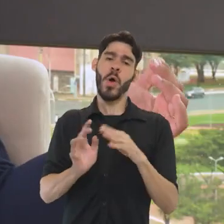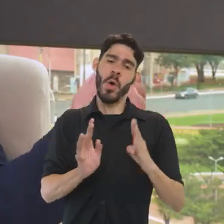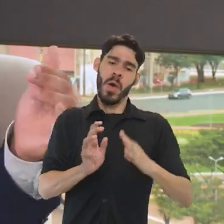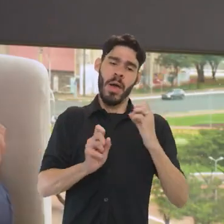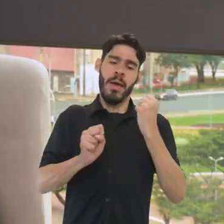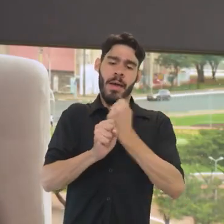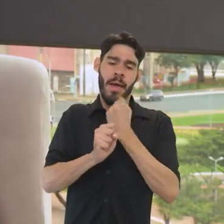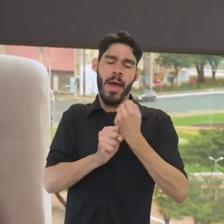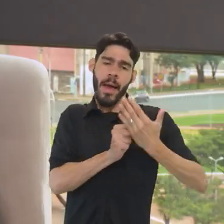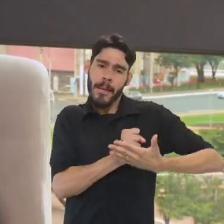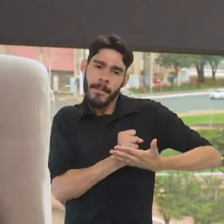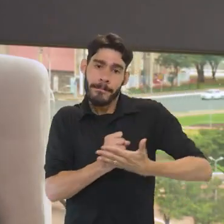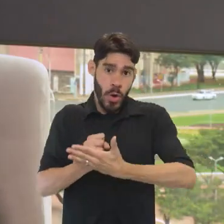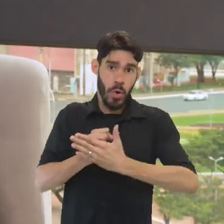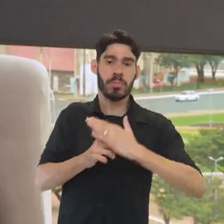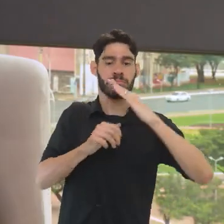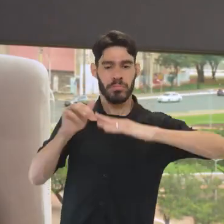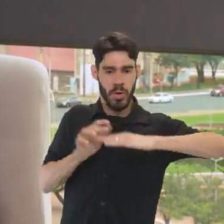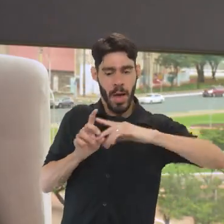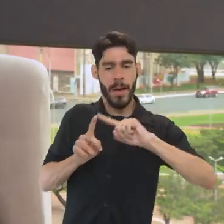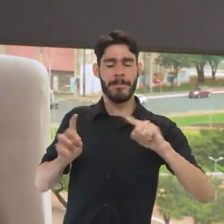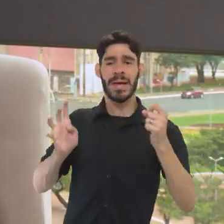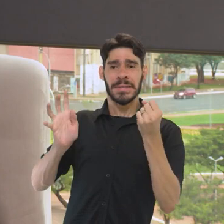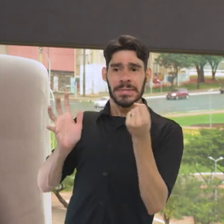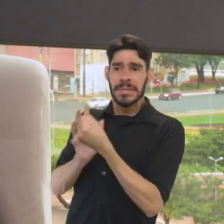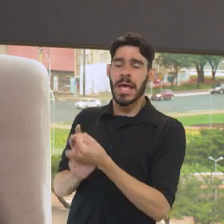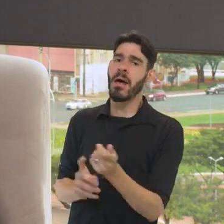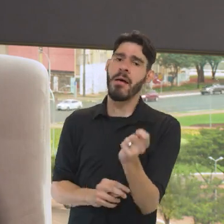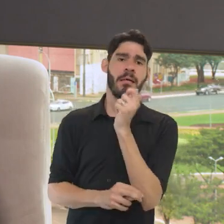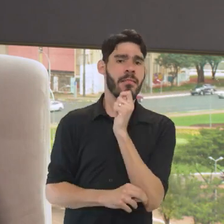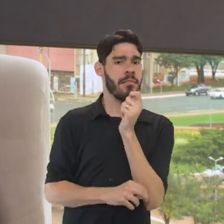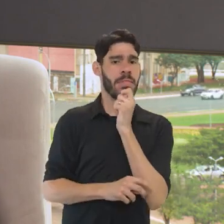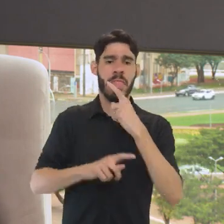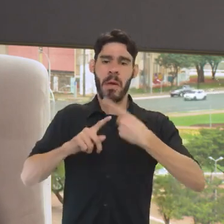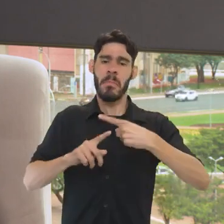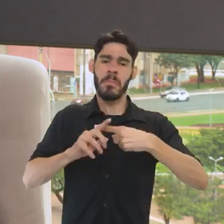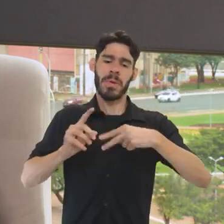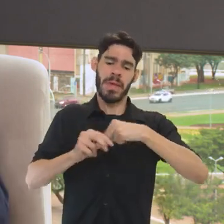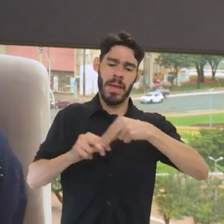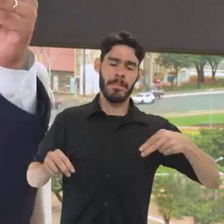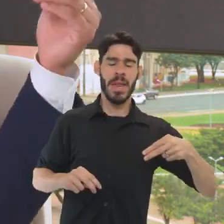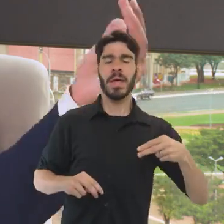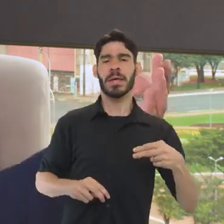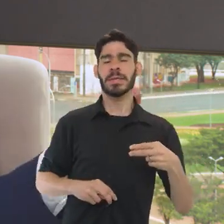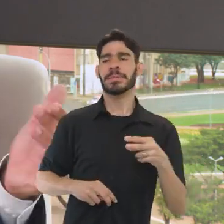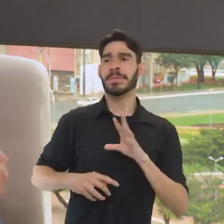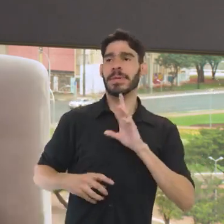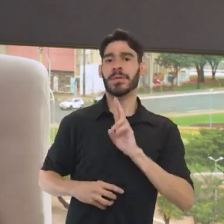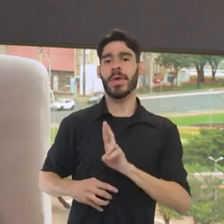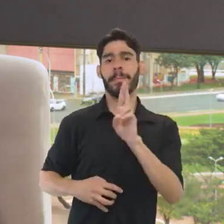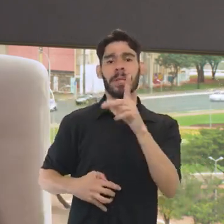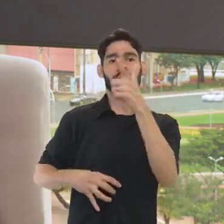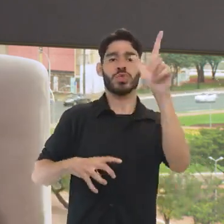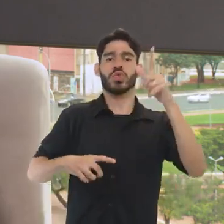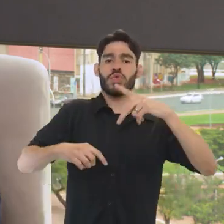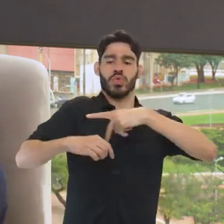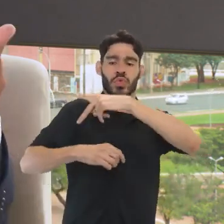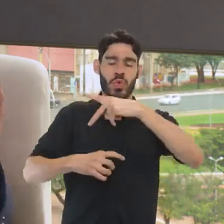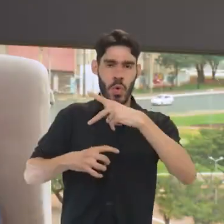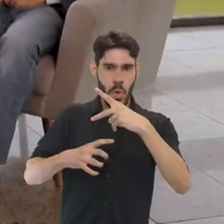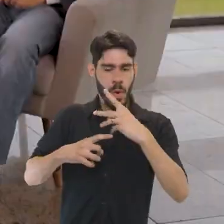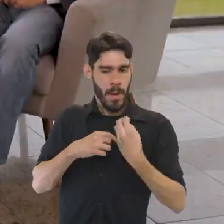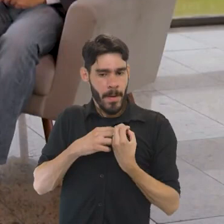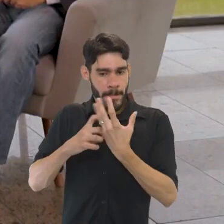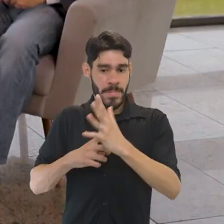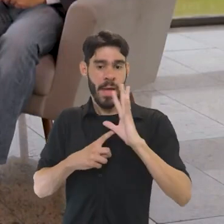apoiando os restauradores nesse processo, mas por não serem tombados, porque geralmente são presentes, que vêm de chefes de Estado, são obras de arte